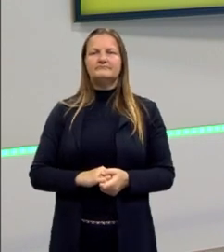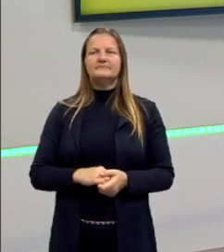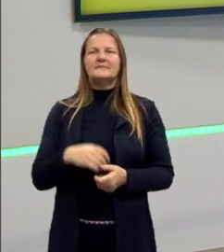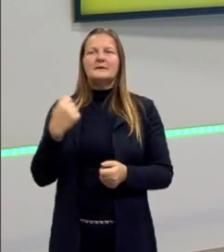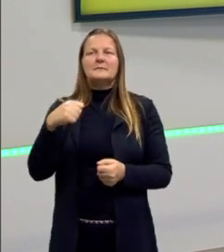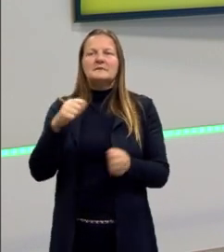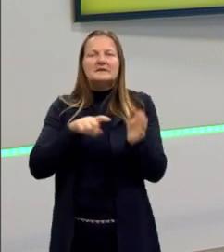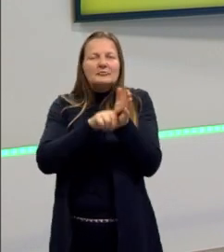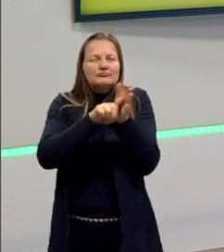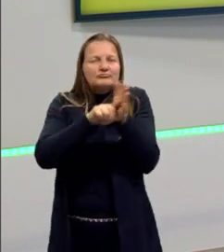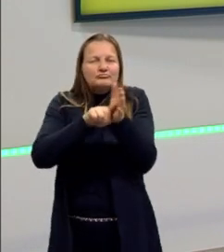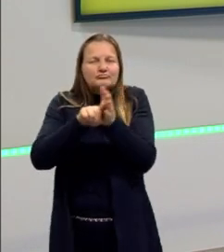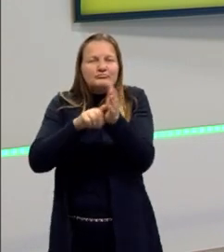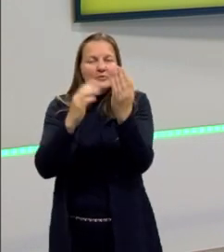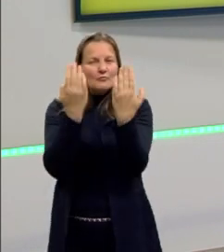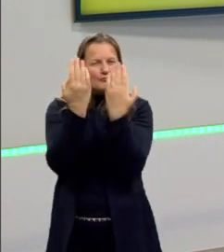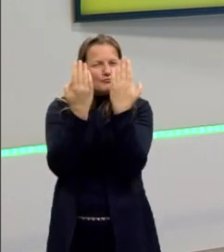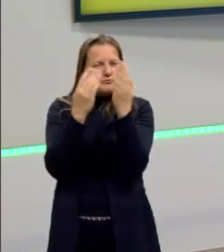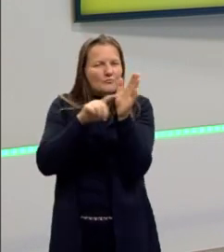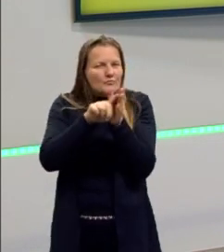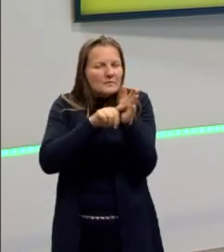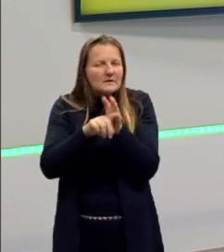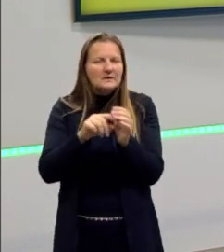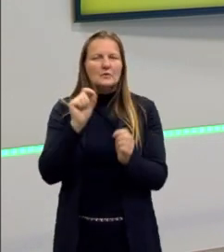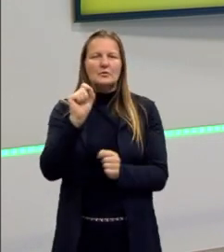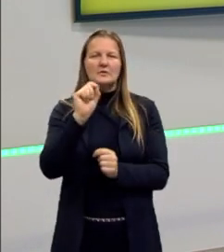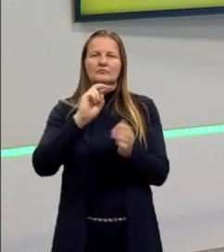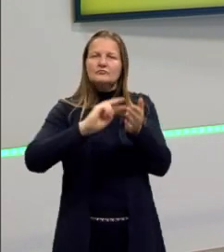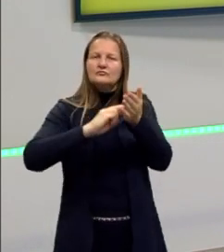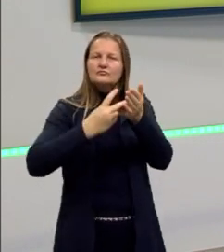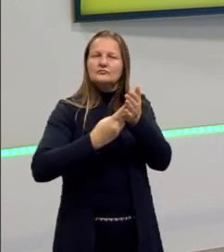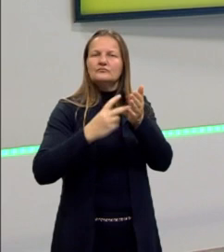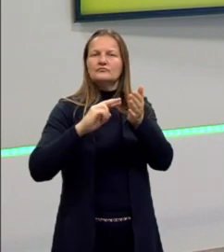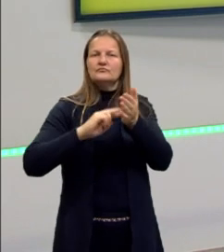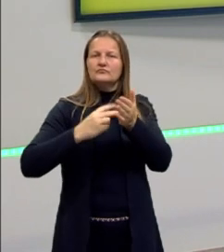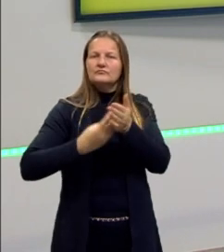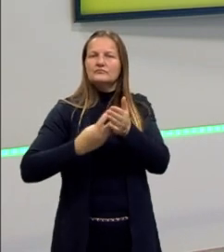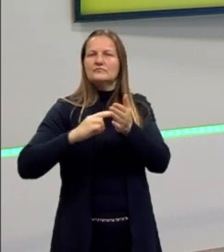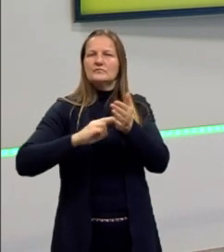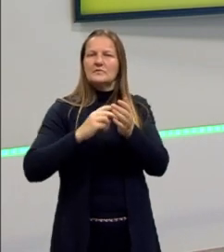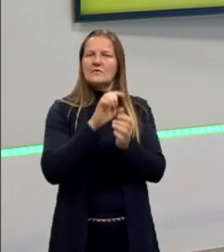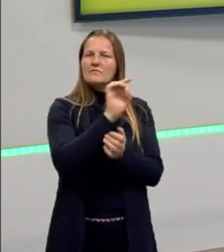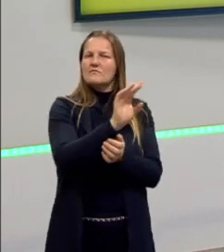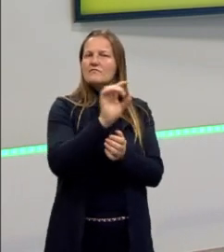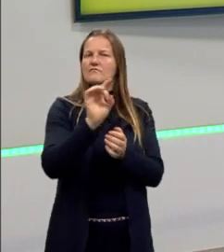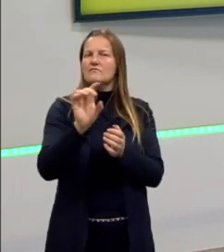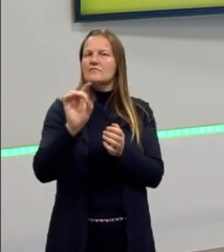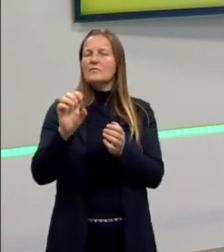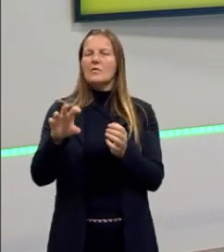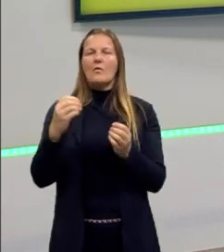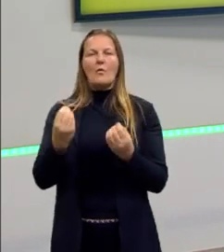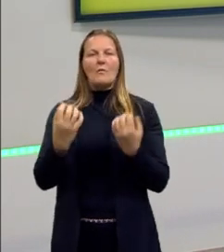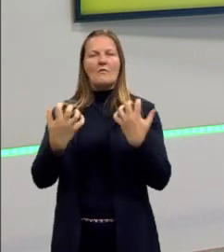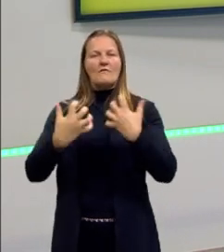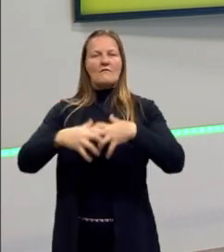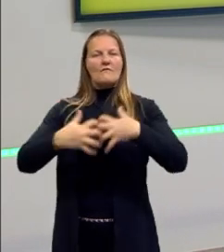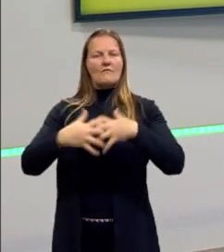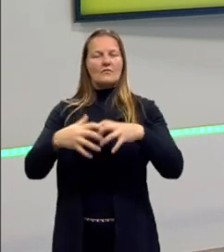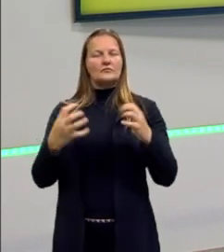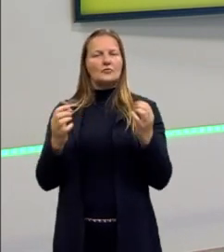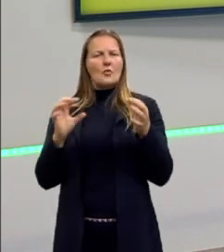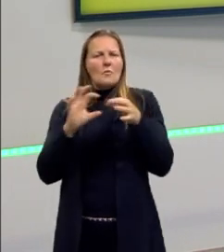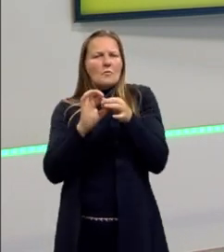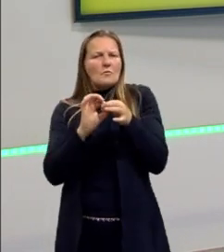analisar o significado de cada um dos conectores. E como eles funcionam como operadores coesivos.